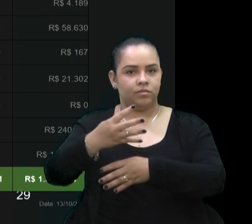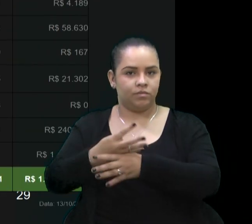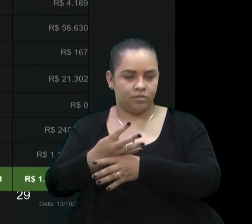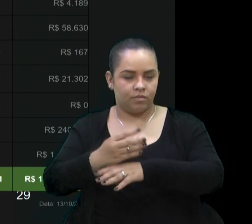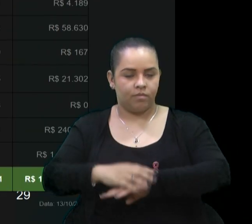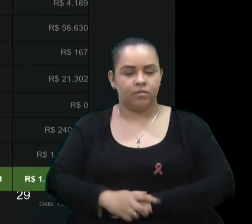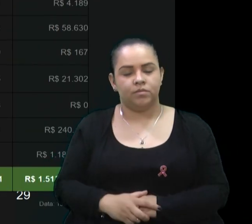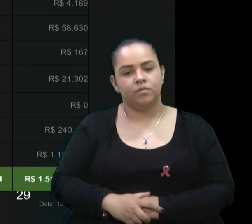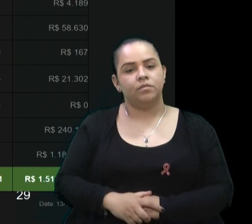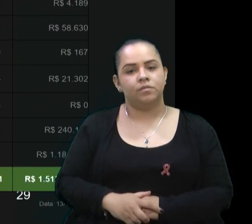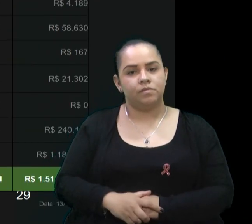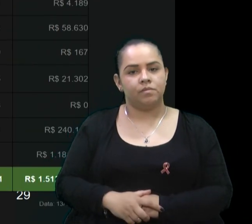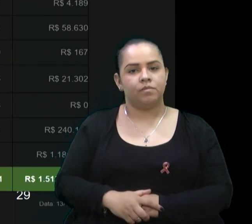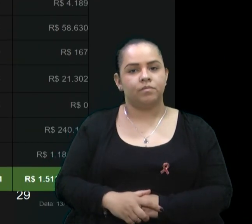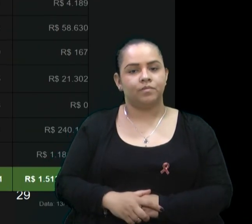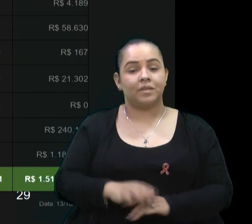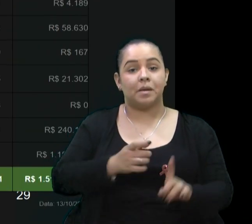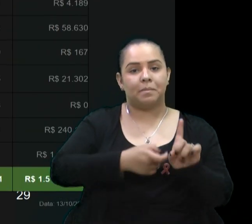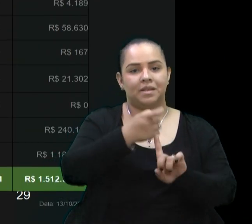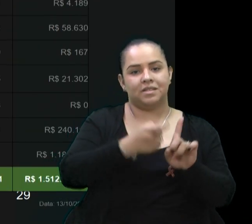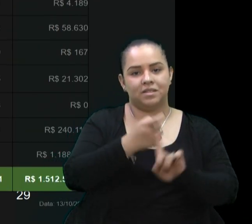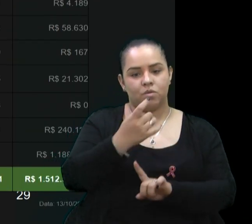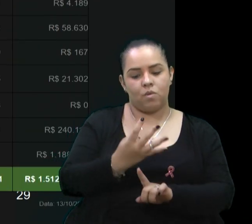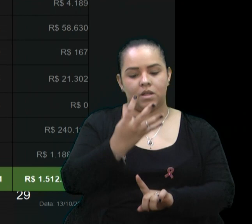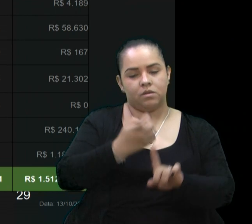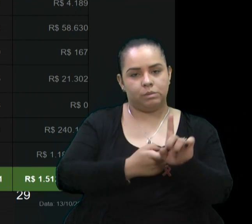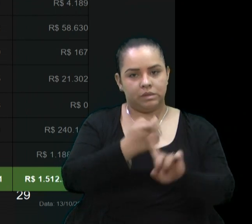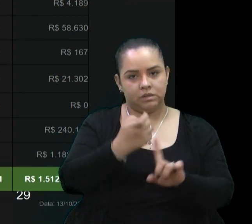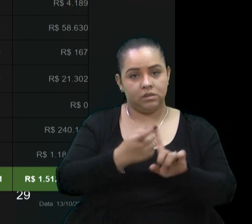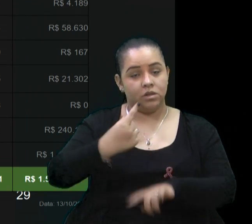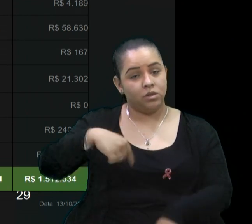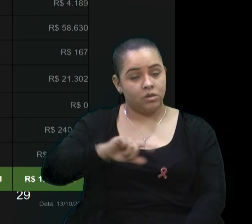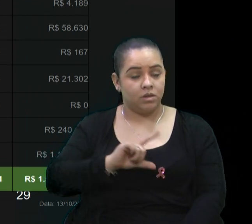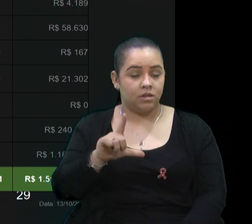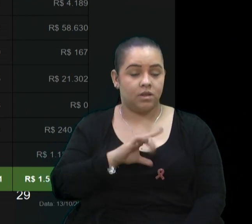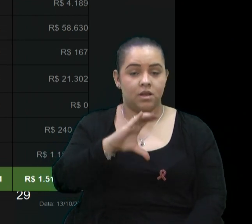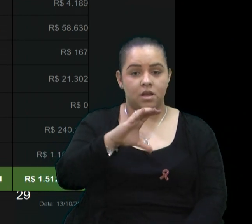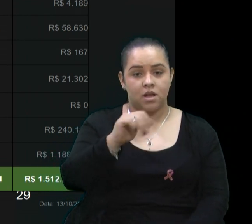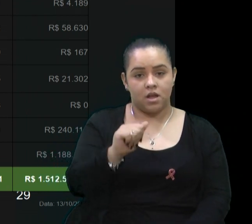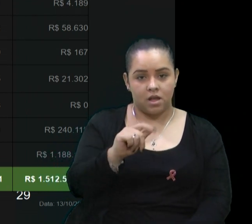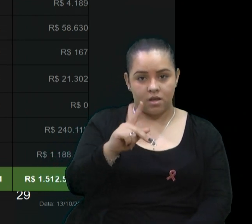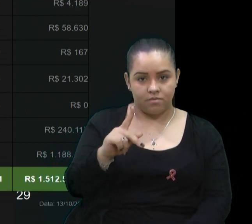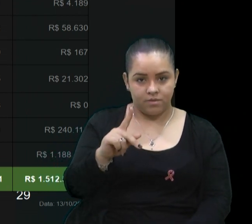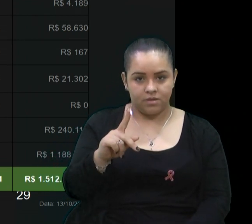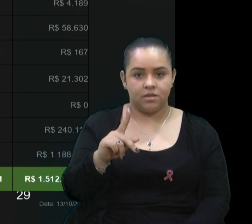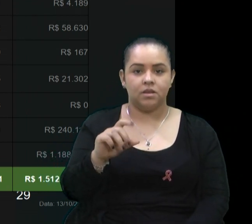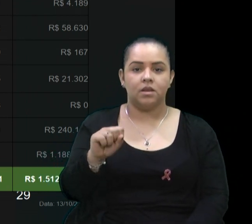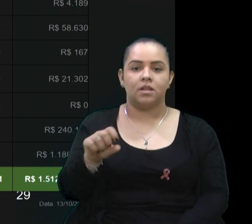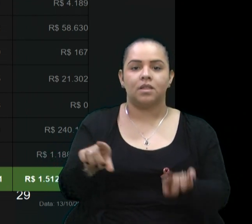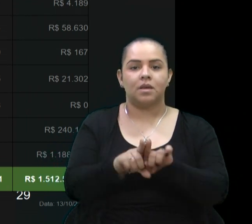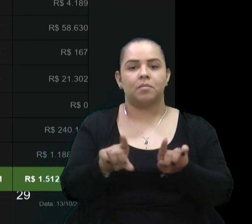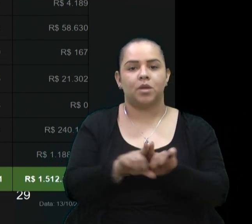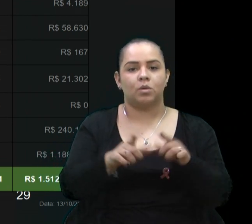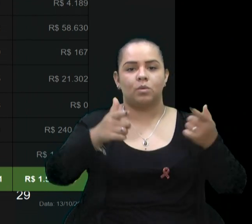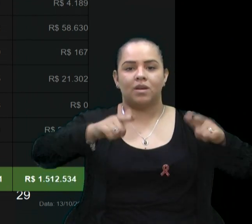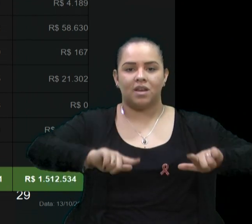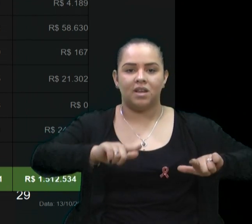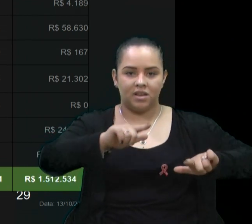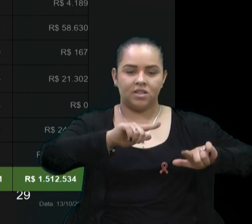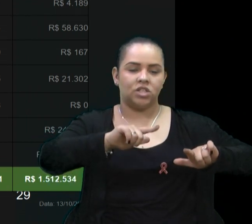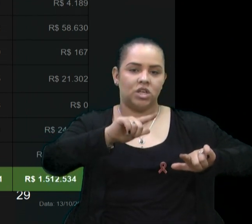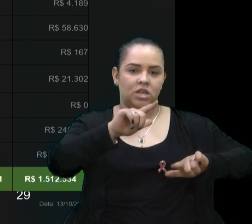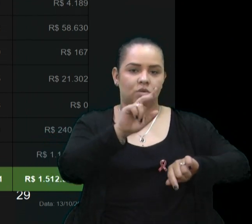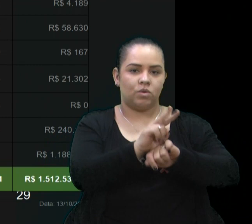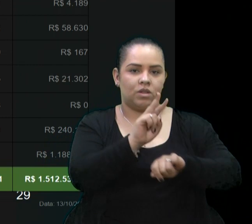A nossa rede de atenção psicossocial. Então, temos os nossos CAPs e ambulatórios de atendimento, além das unidades de internação.